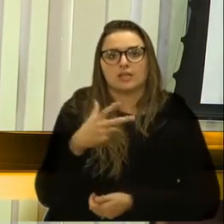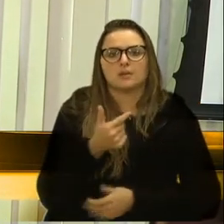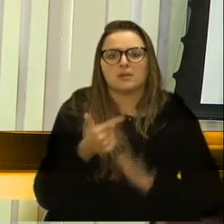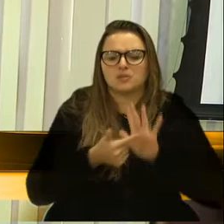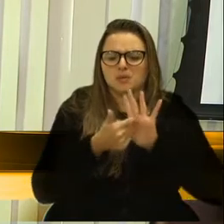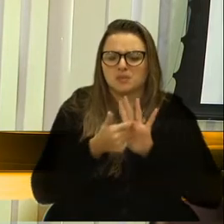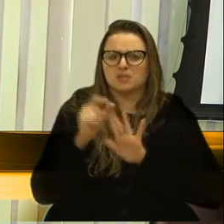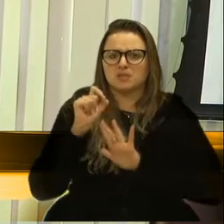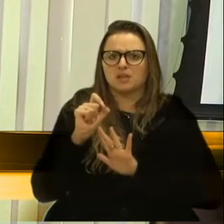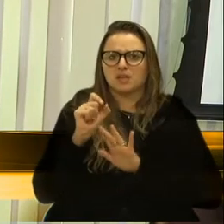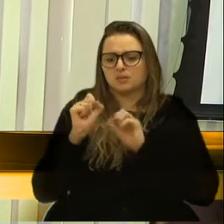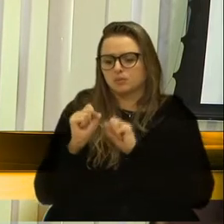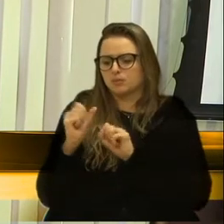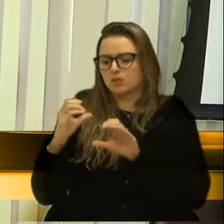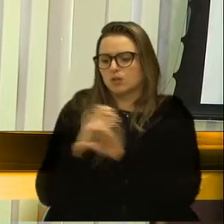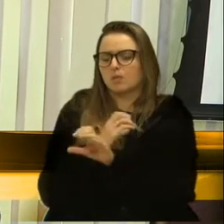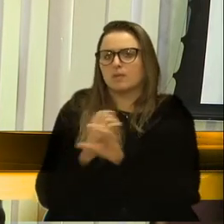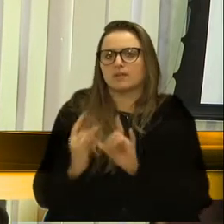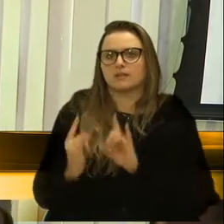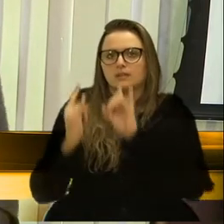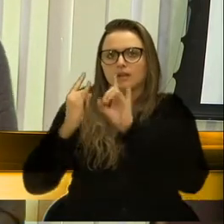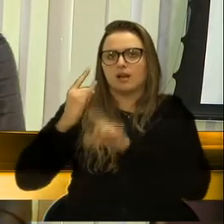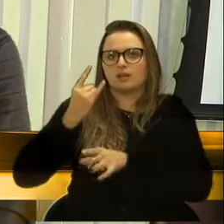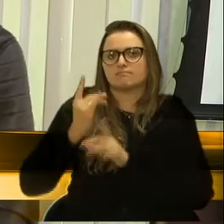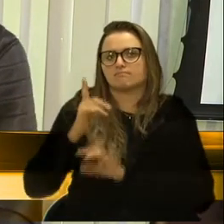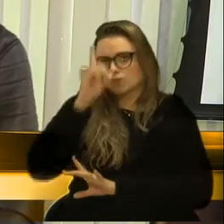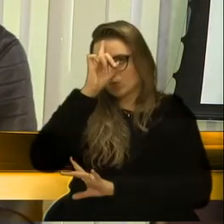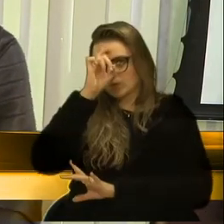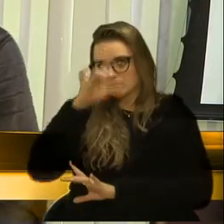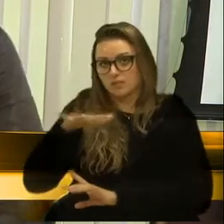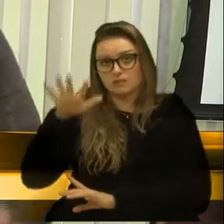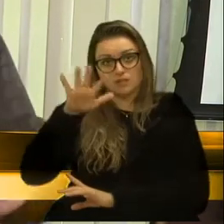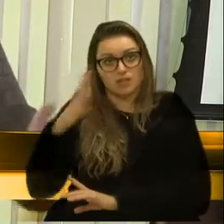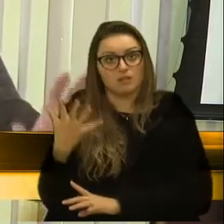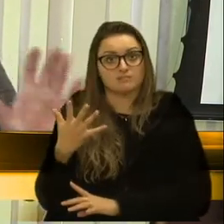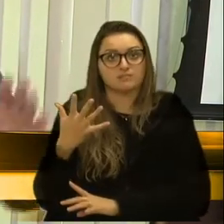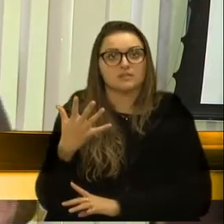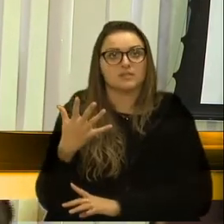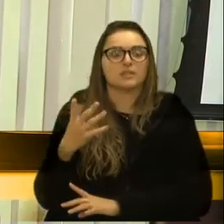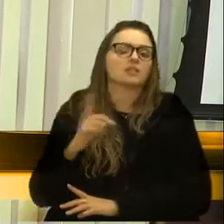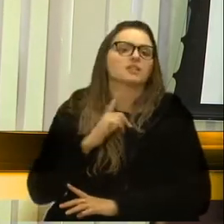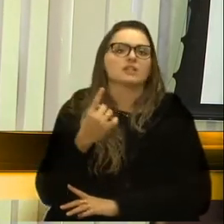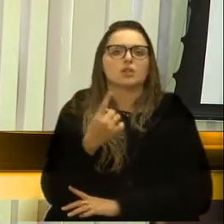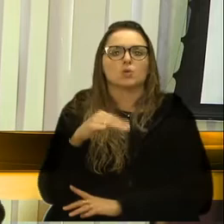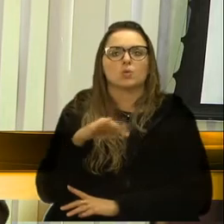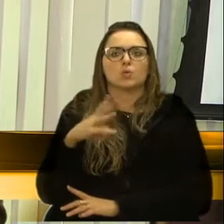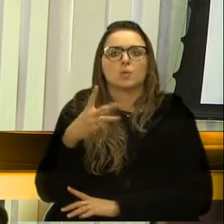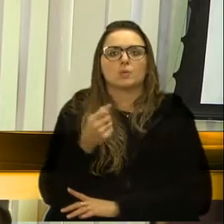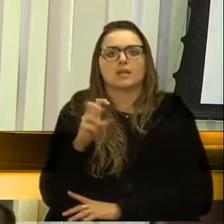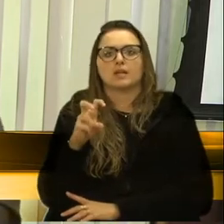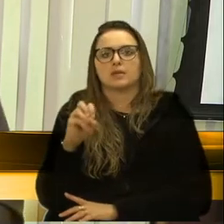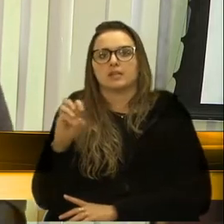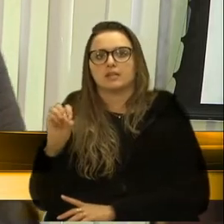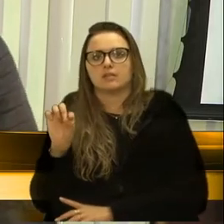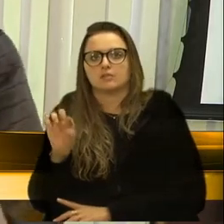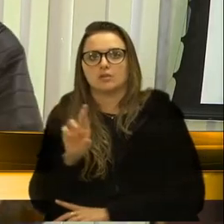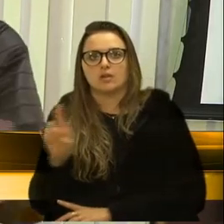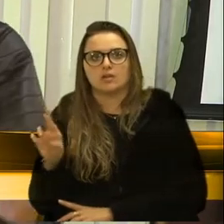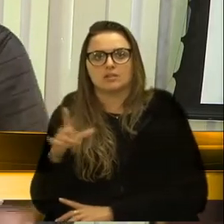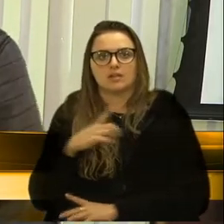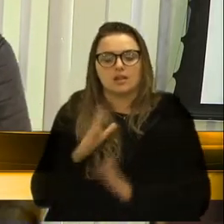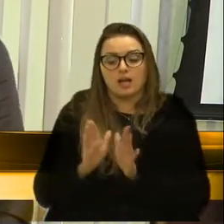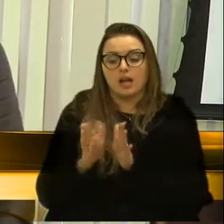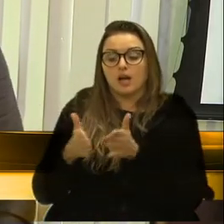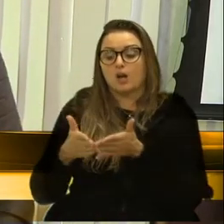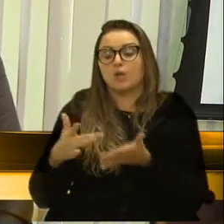Podia ter terminado o hospital geral. Aí fica nós, vereadores, aqui. Colocamos um milhão e meio lá, aprovamos a prefeitura. Fica a comissão